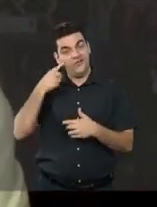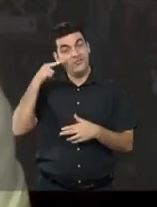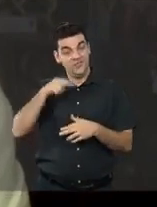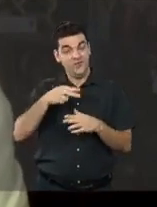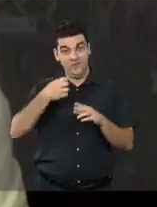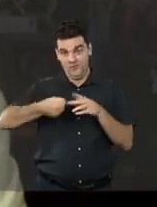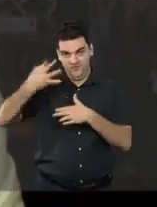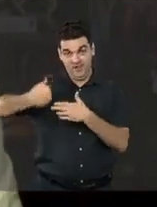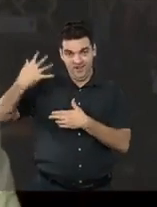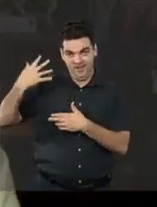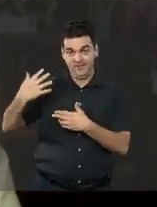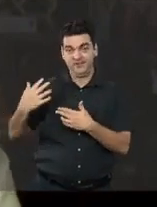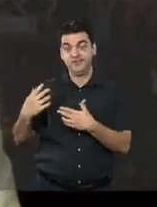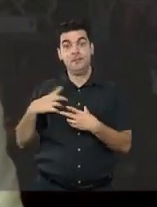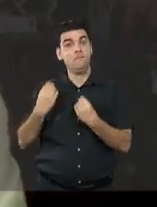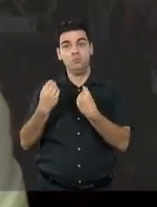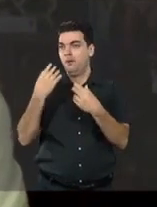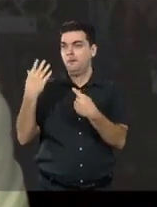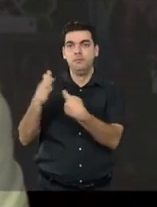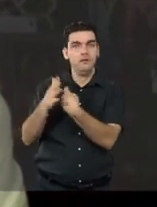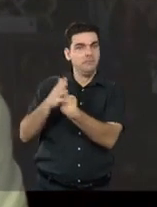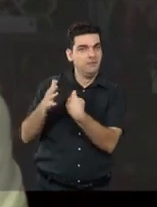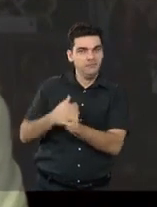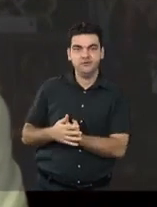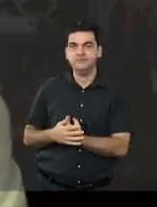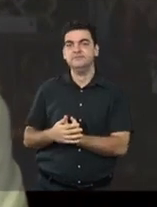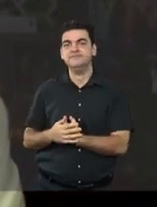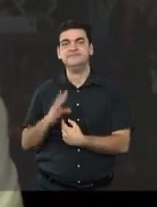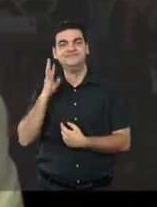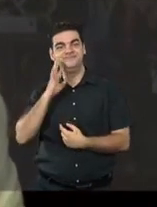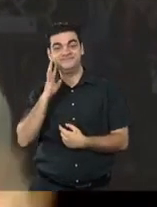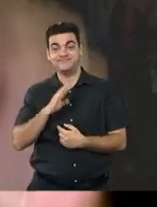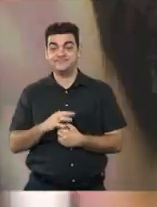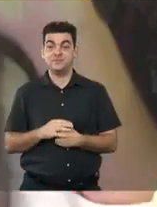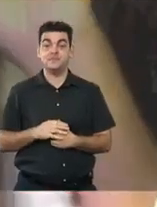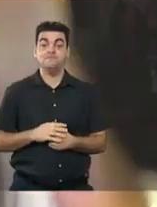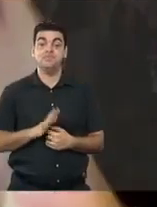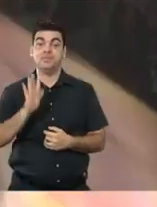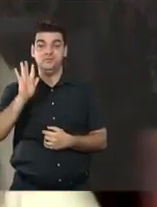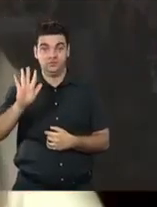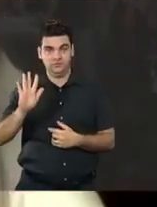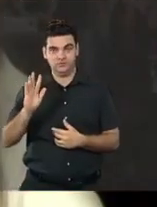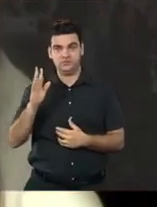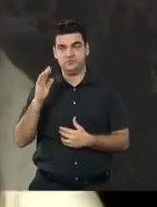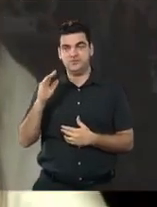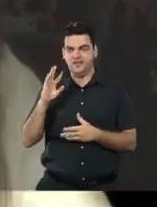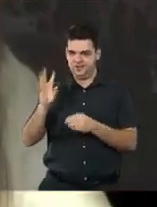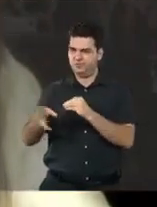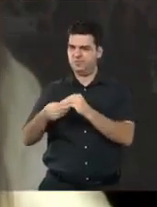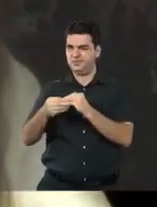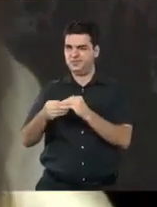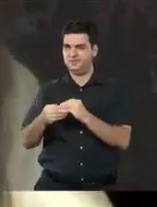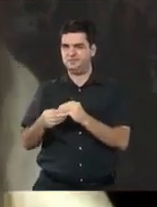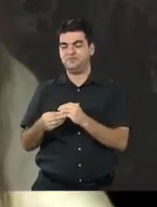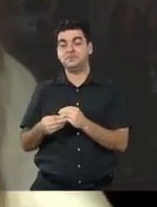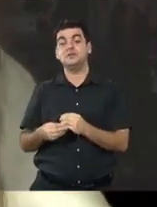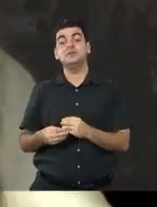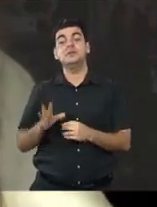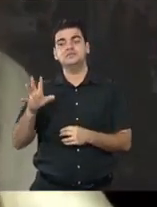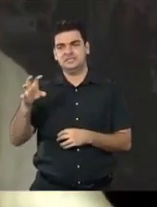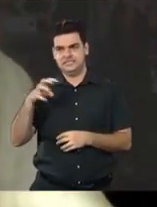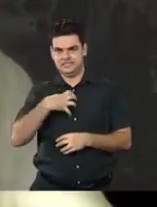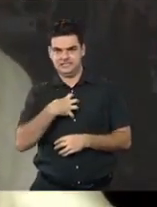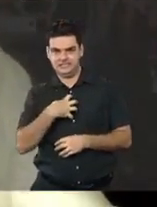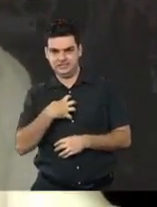chat e está incrível a participação das pessoas. Eu só quero te complementar nessa tua fala, como é que é ter a